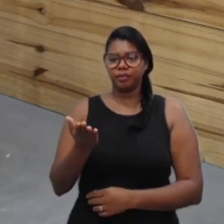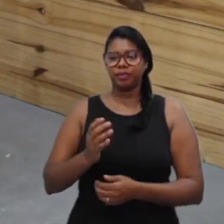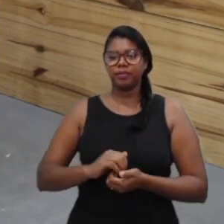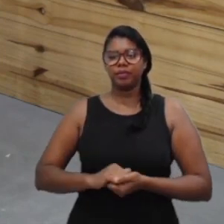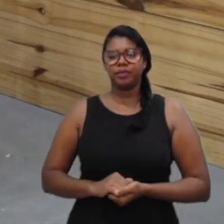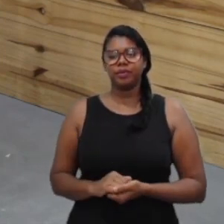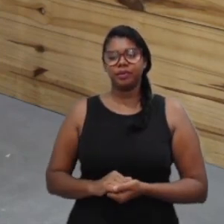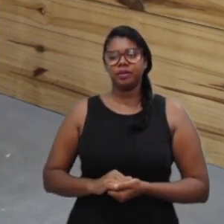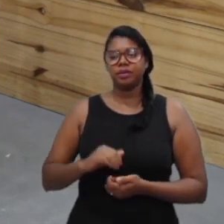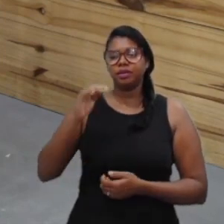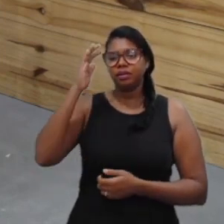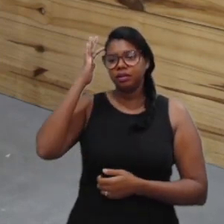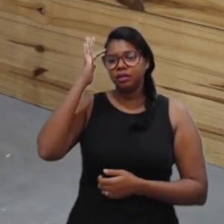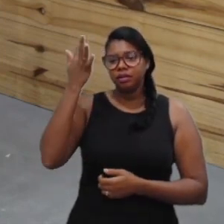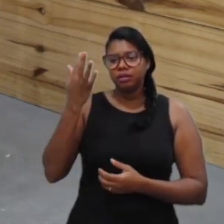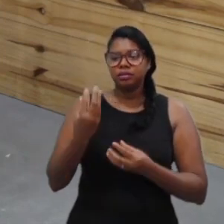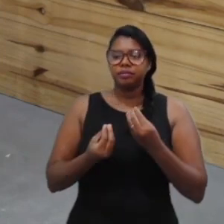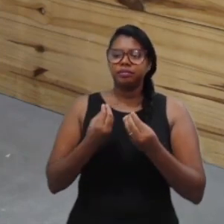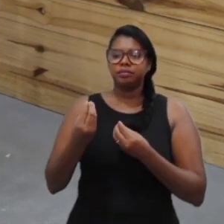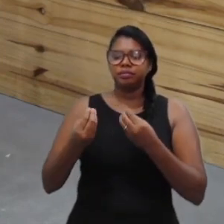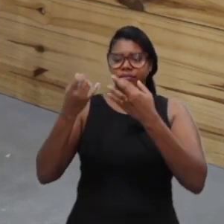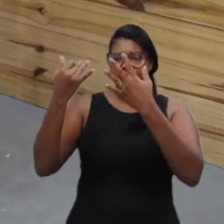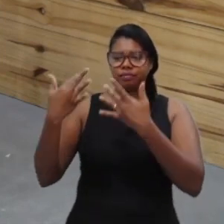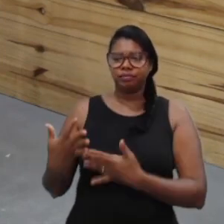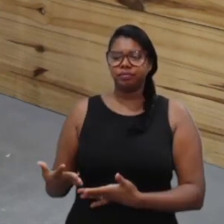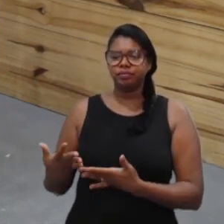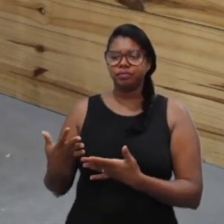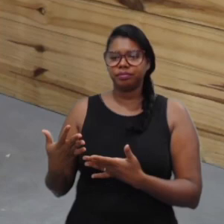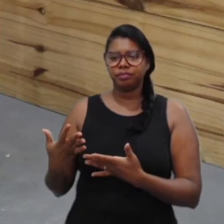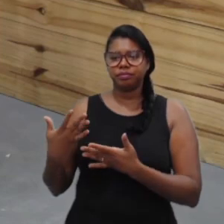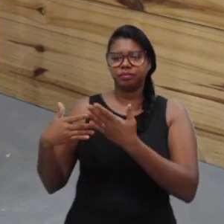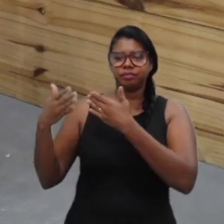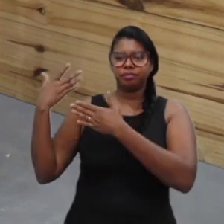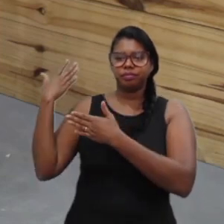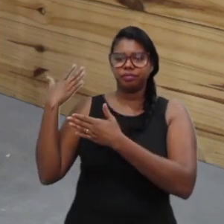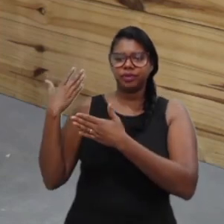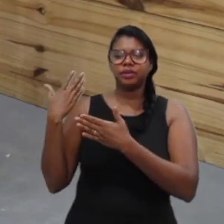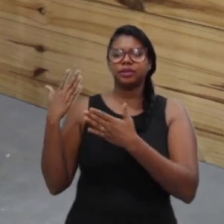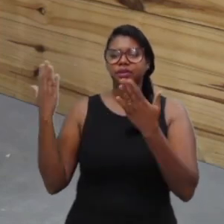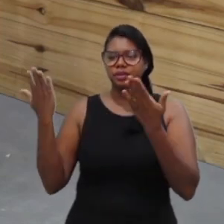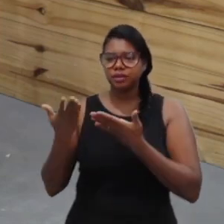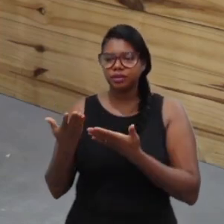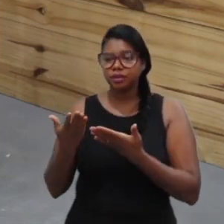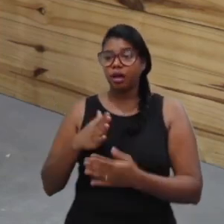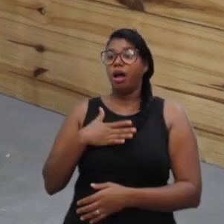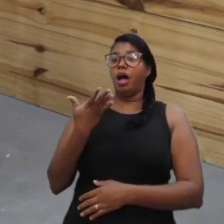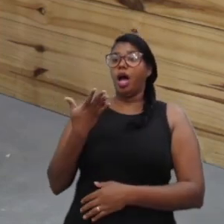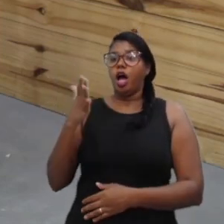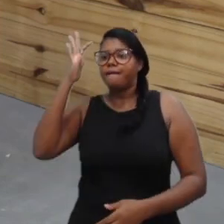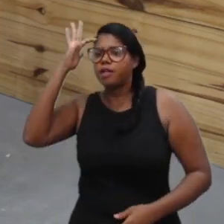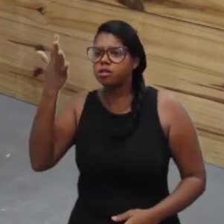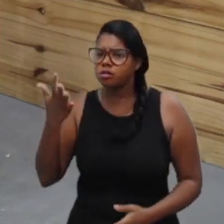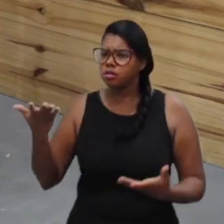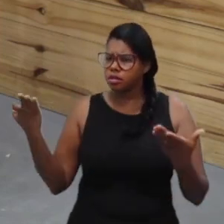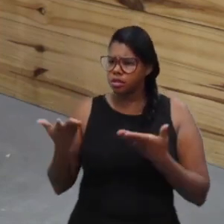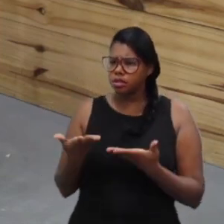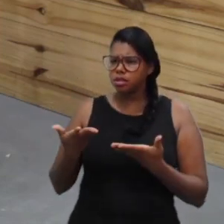decisão, como eu falei antes, no achismo, no susto, ou